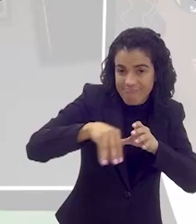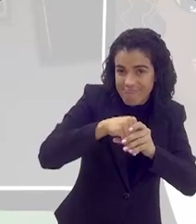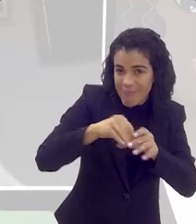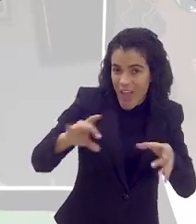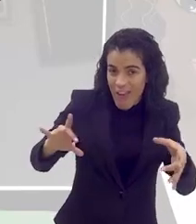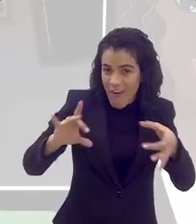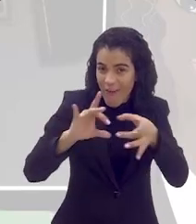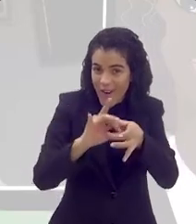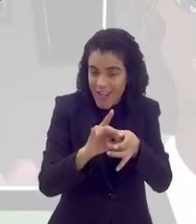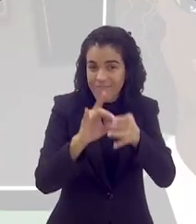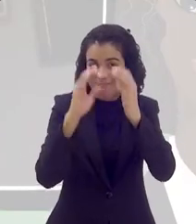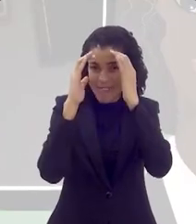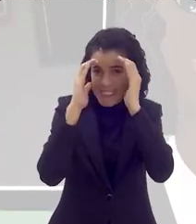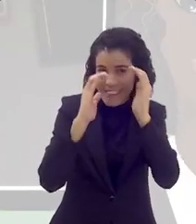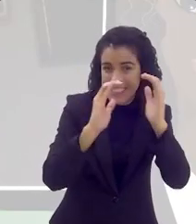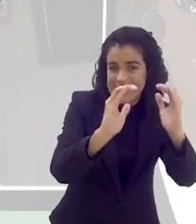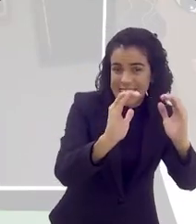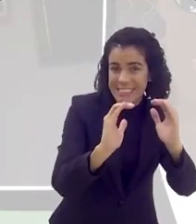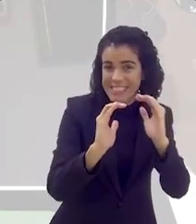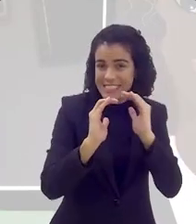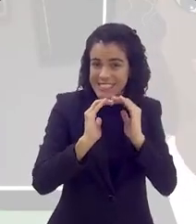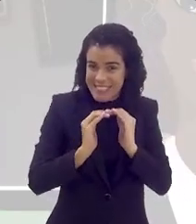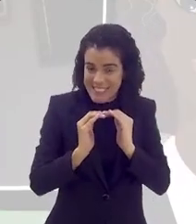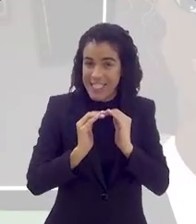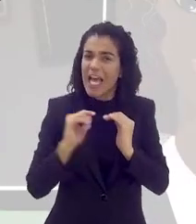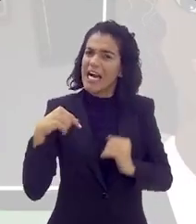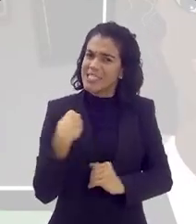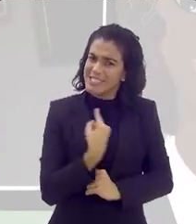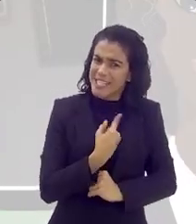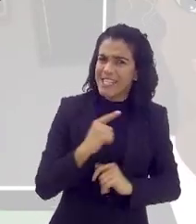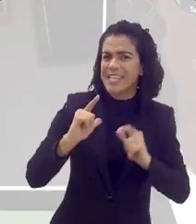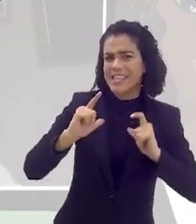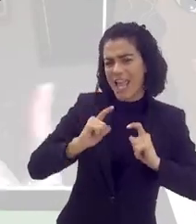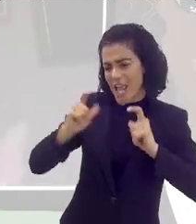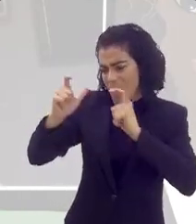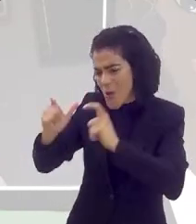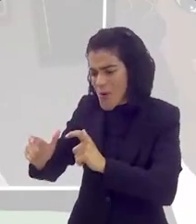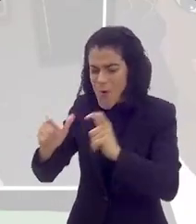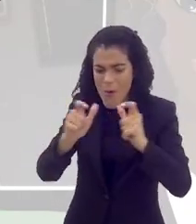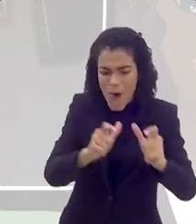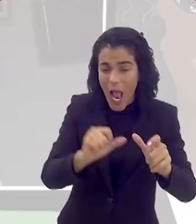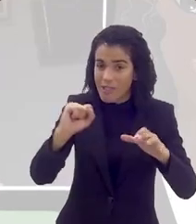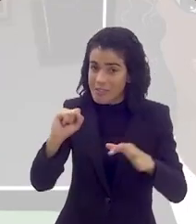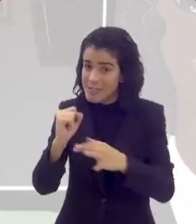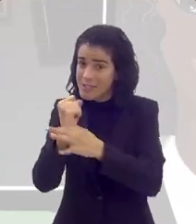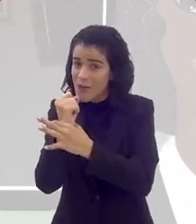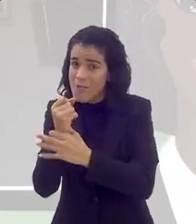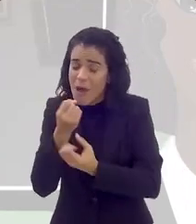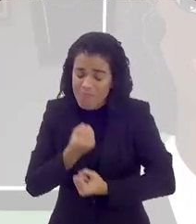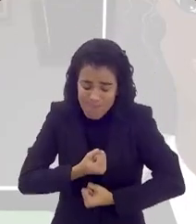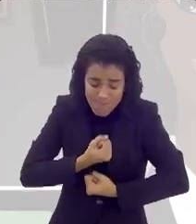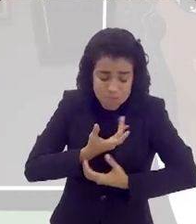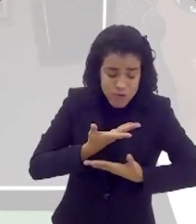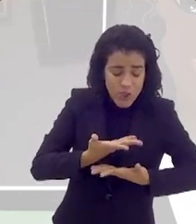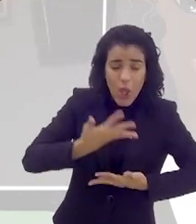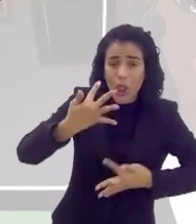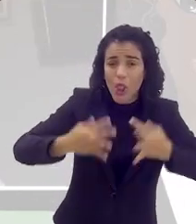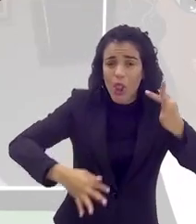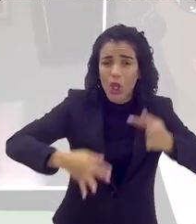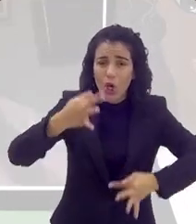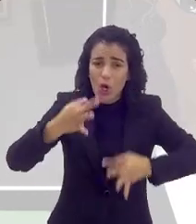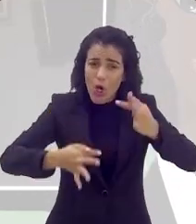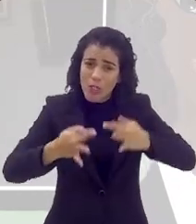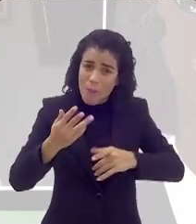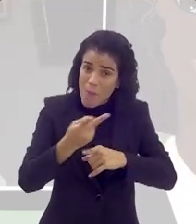agregar, se unir, se respeitar, a gente tem espaços seguros para conversar sobre as nossas dores,